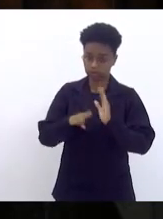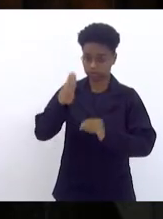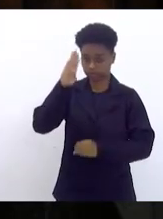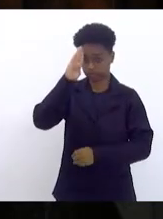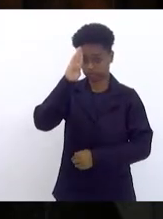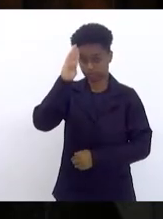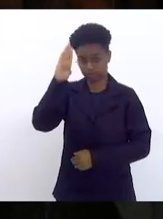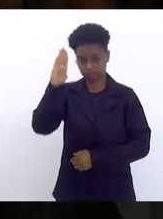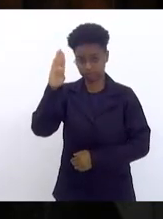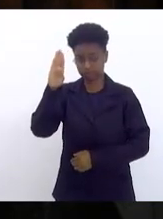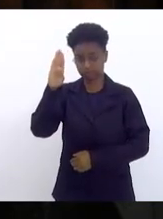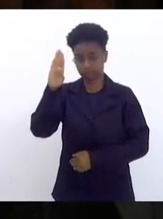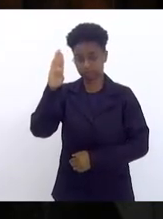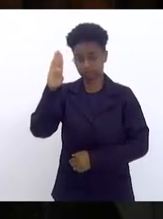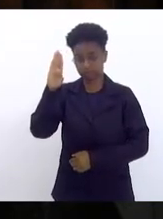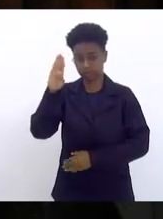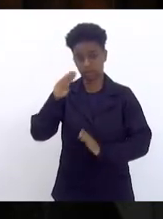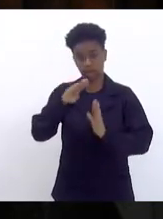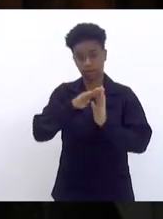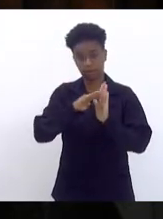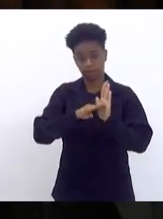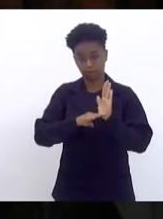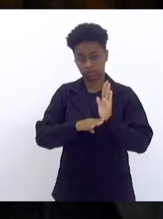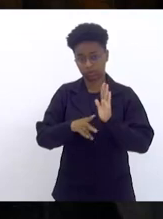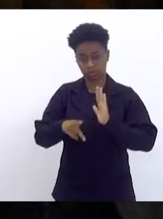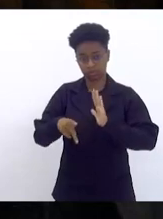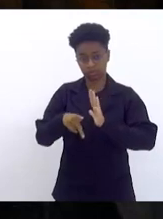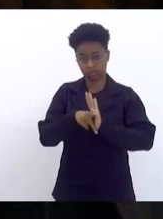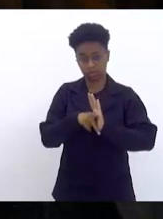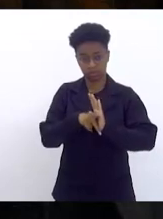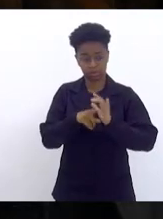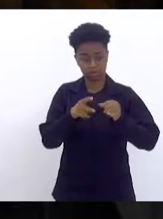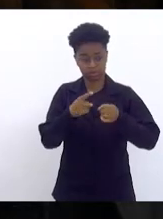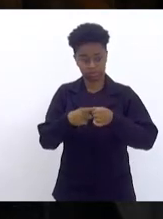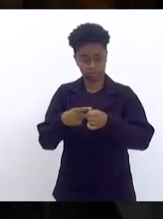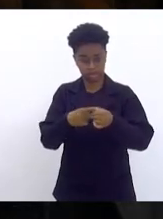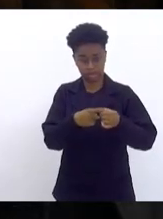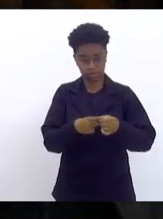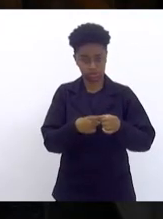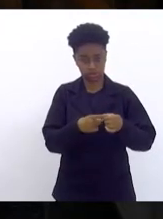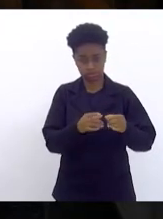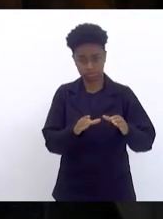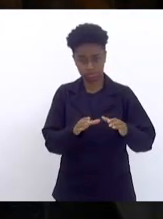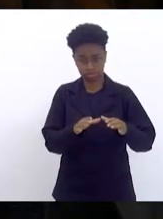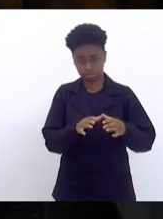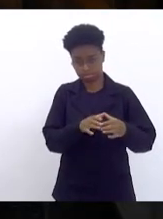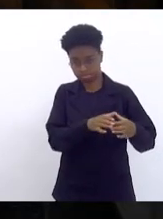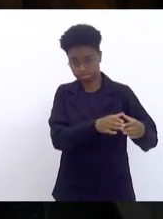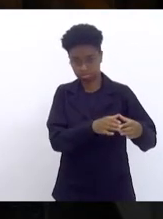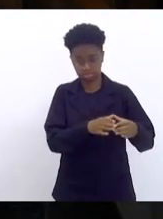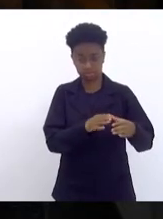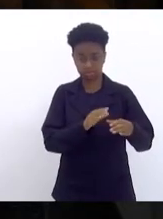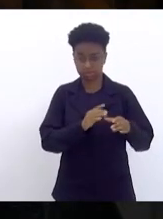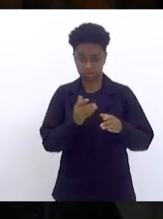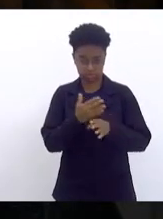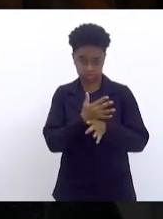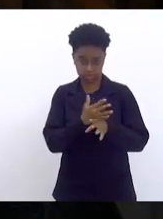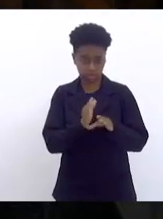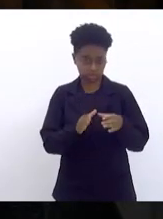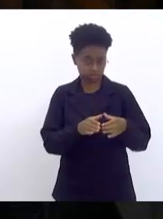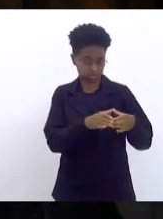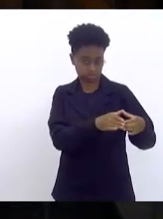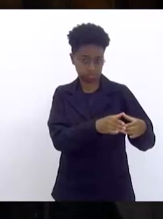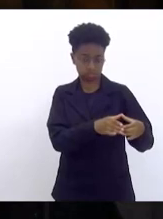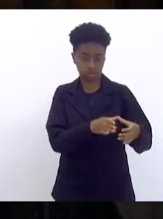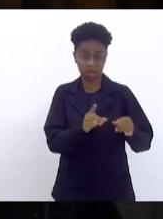as pautas distritais, isto é, as pautas municipais. e